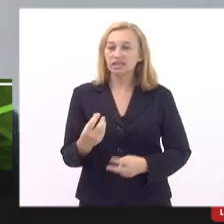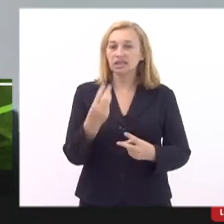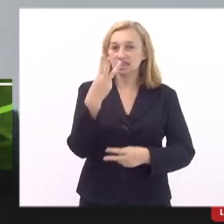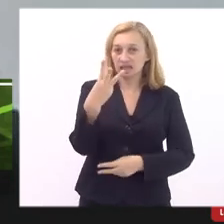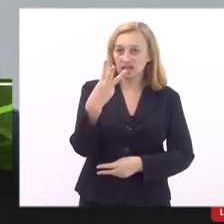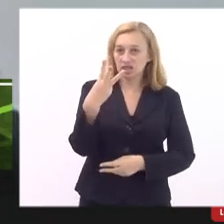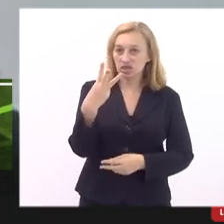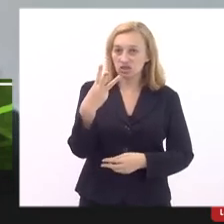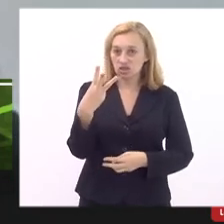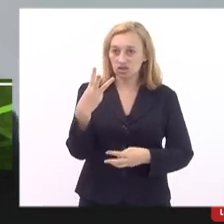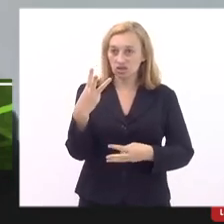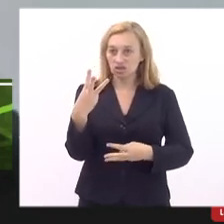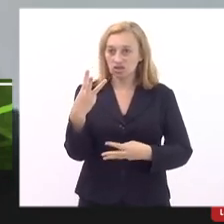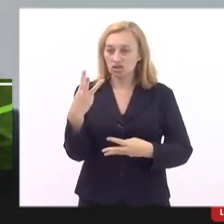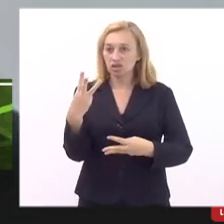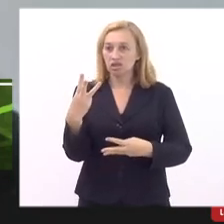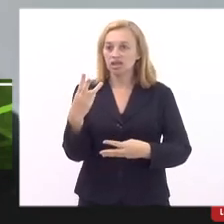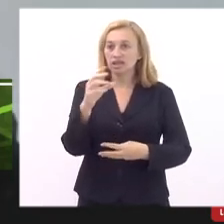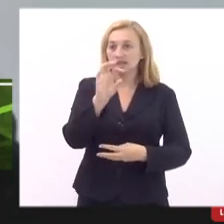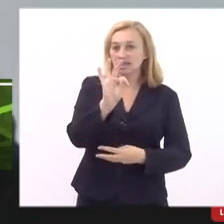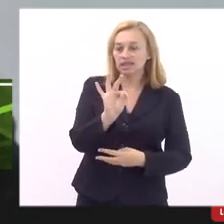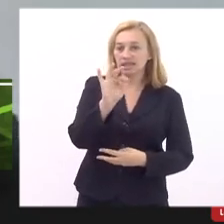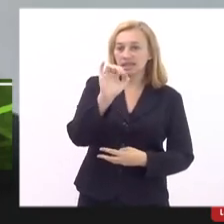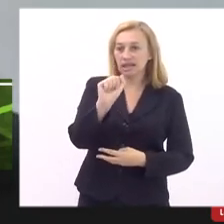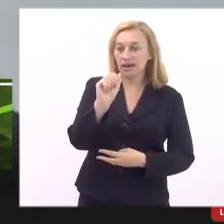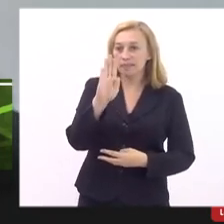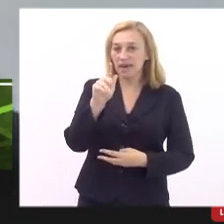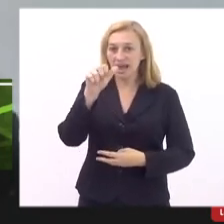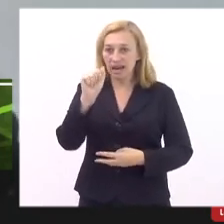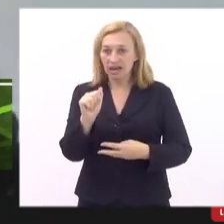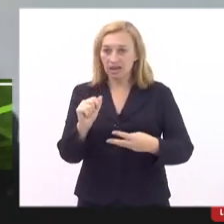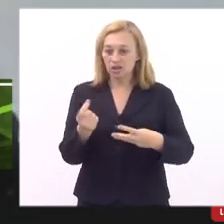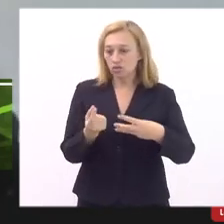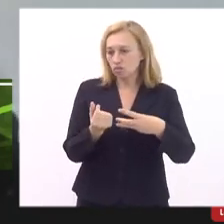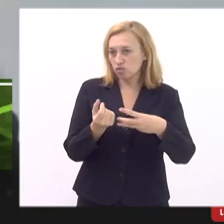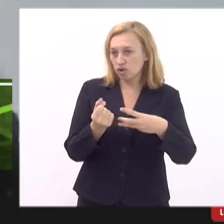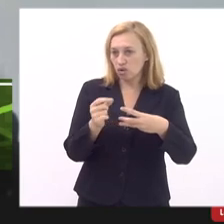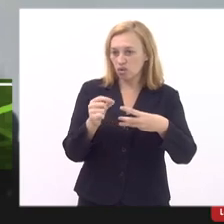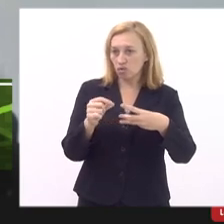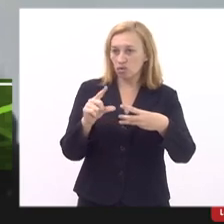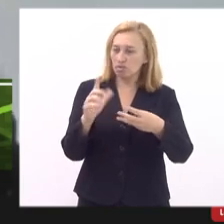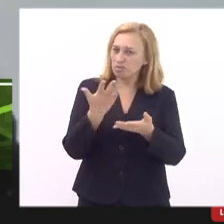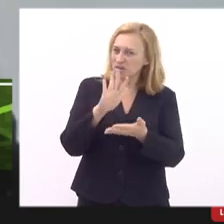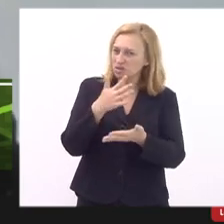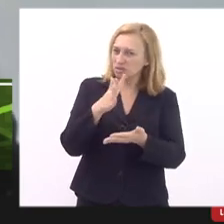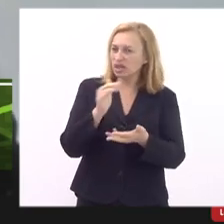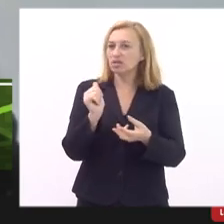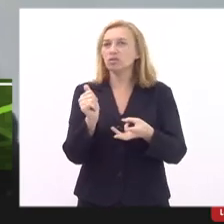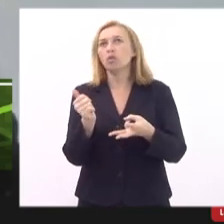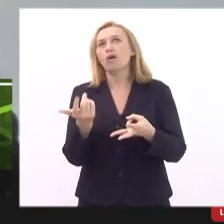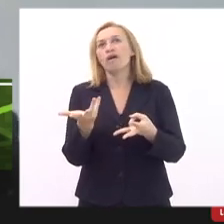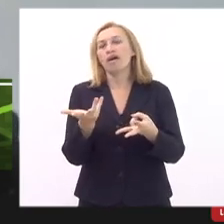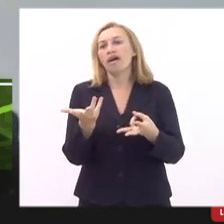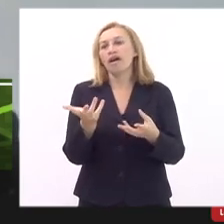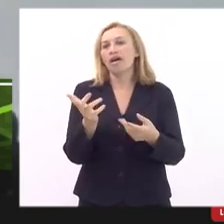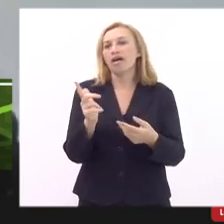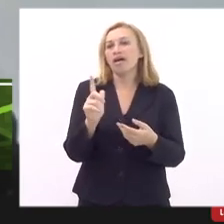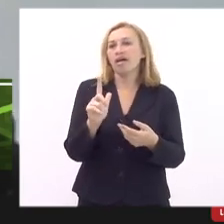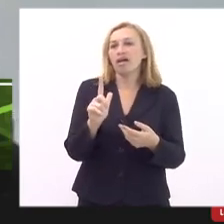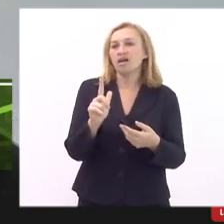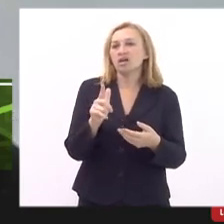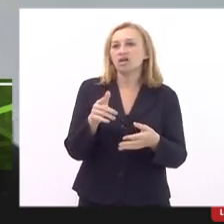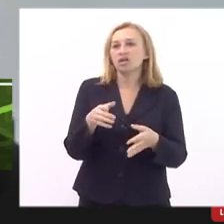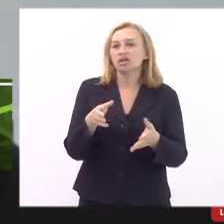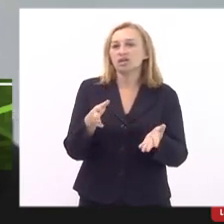na tabela, três tabelas. Um valor mínimo que seria os legumes mais, em